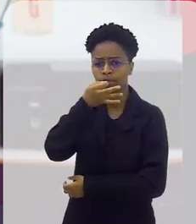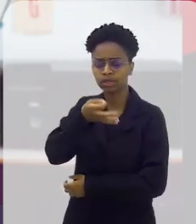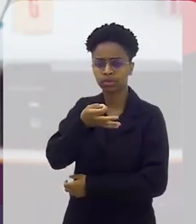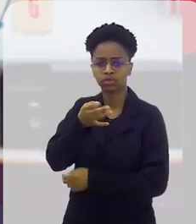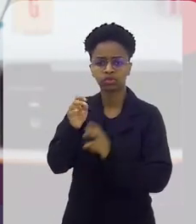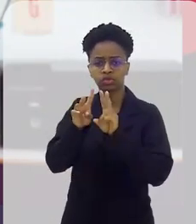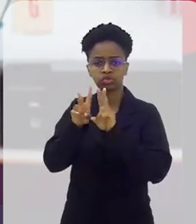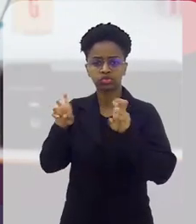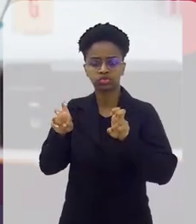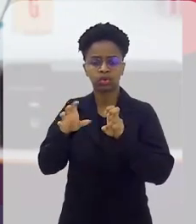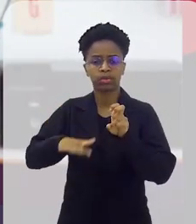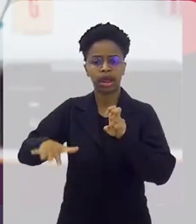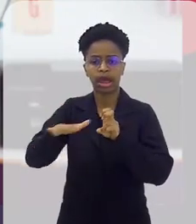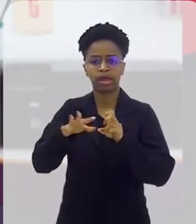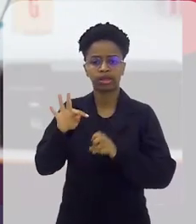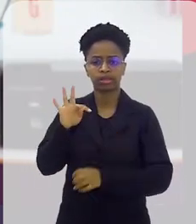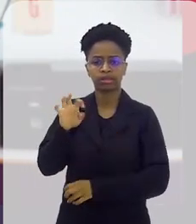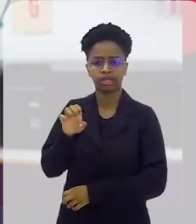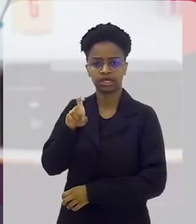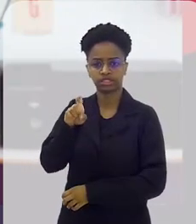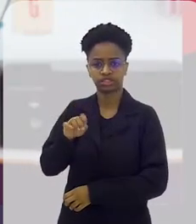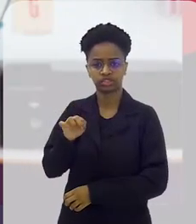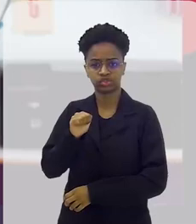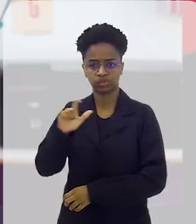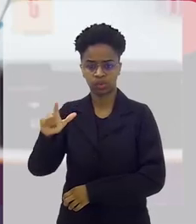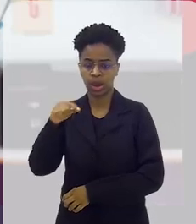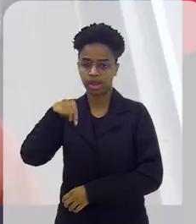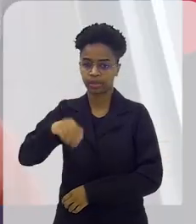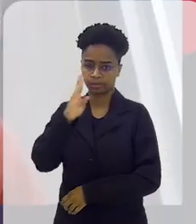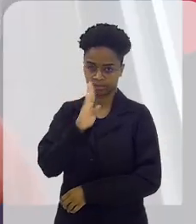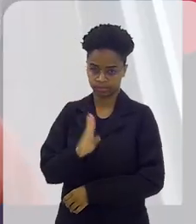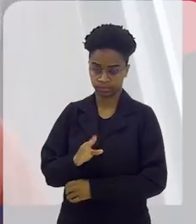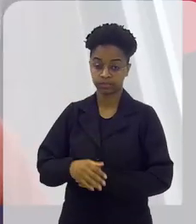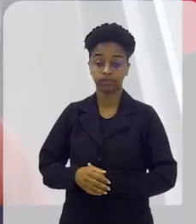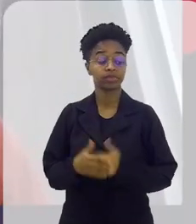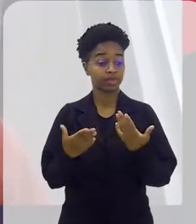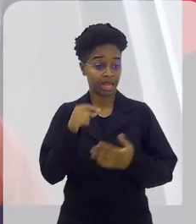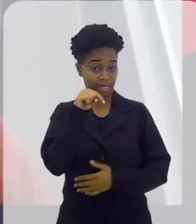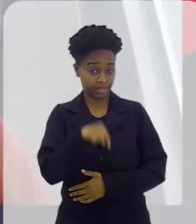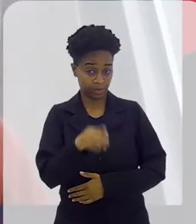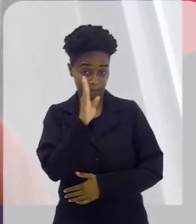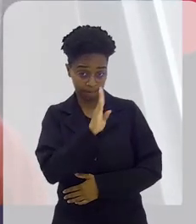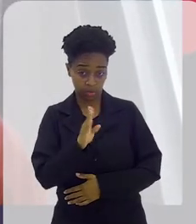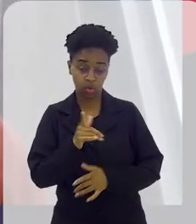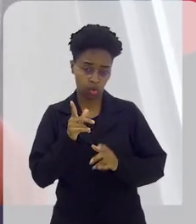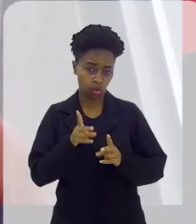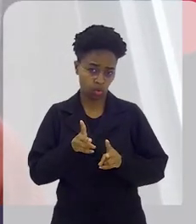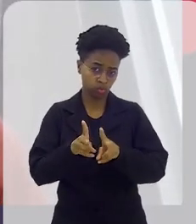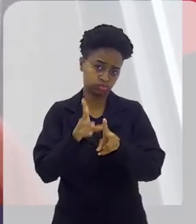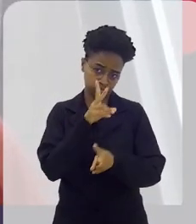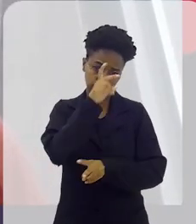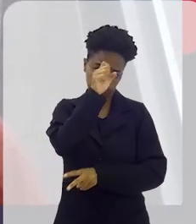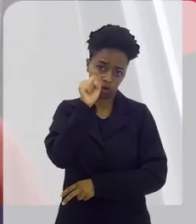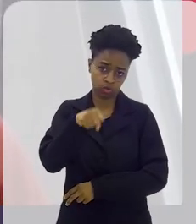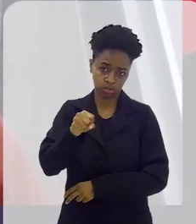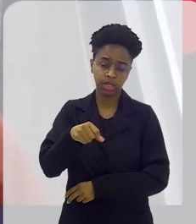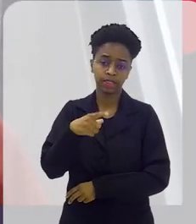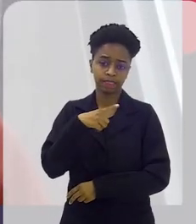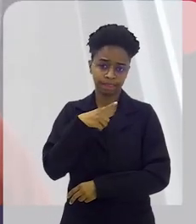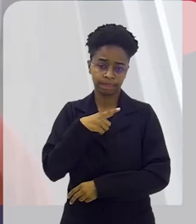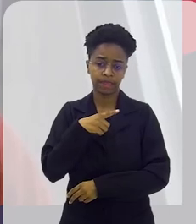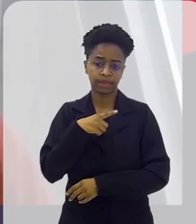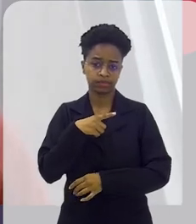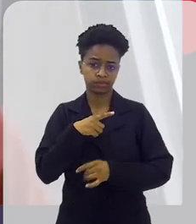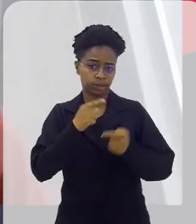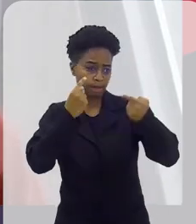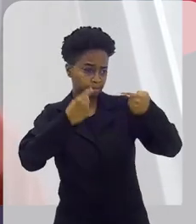um retrato da indústria têxtil no Brasil hoje? Assim, a indústria têxtil hoje no Brasil, ela continua forte. Ela tem o